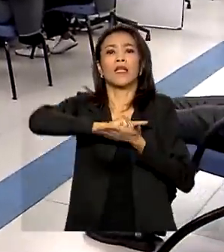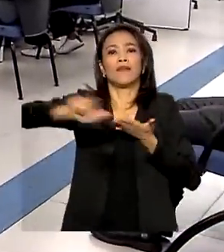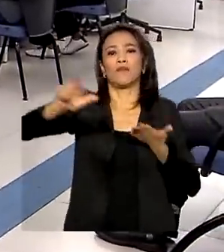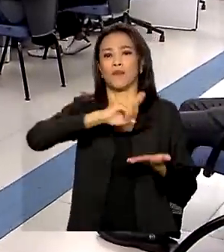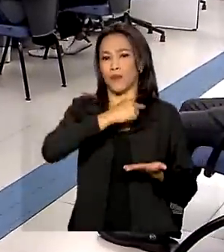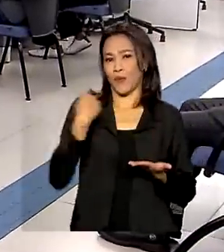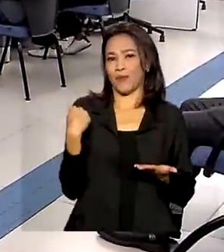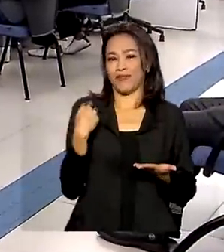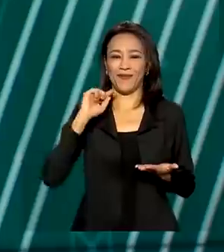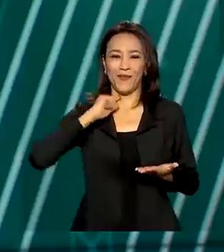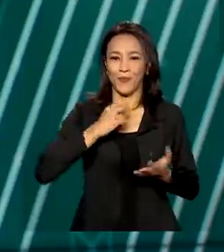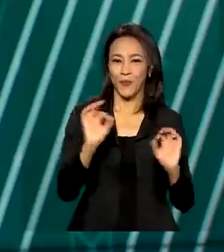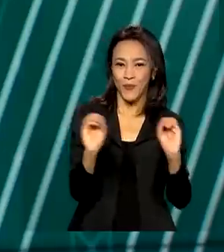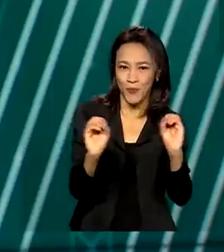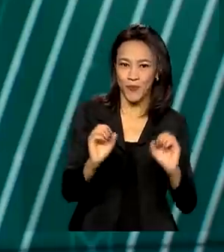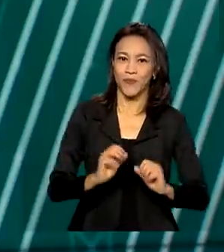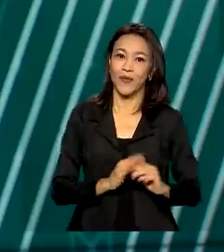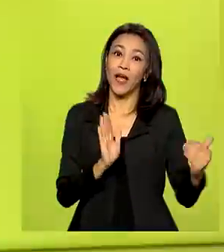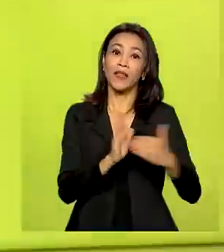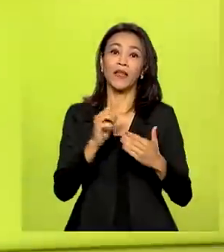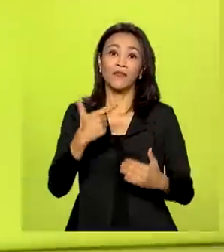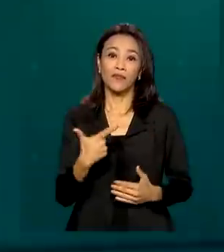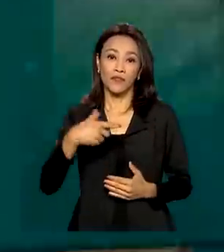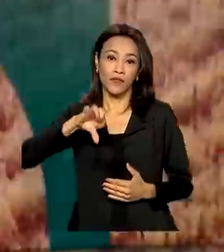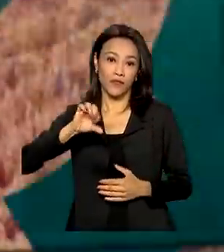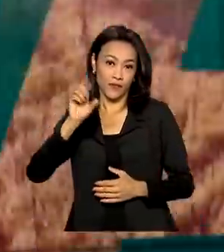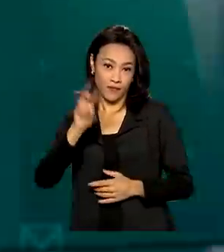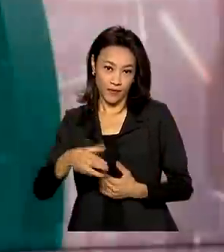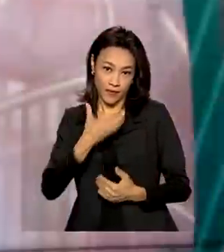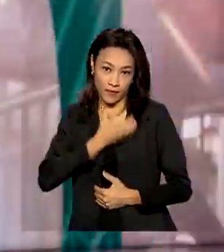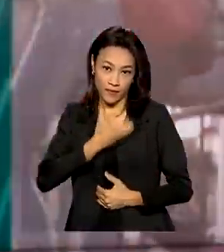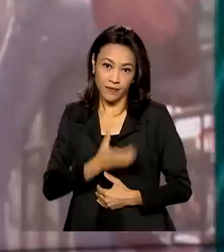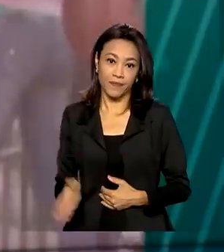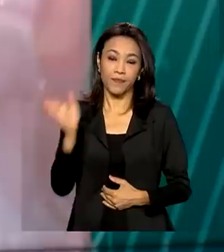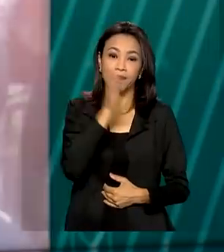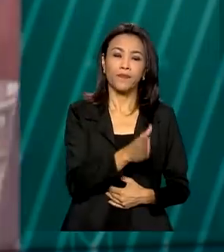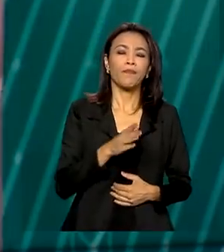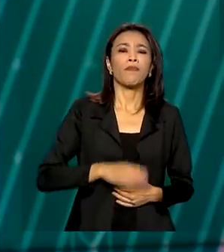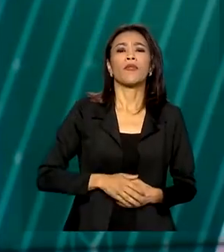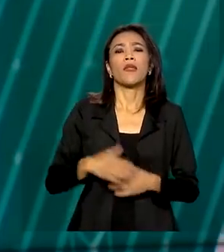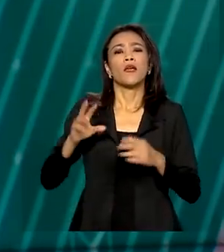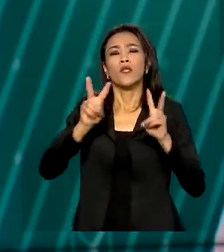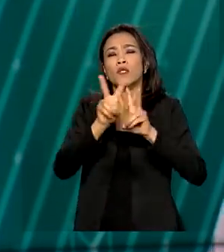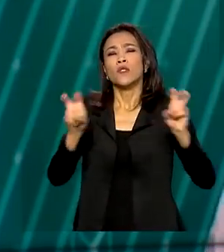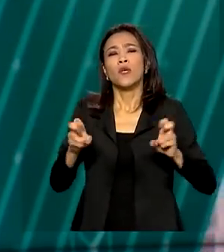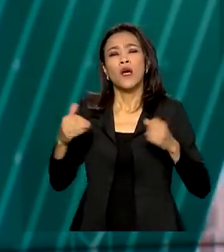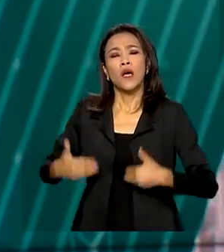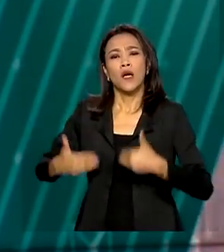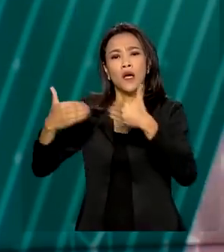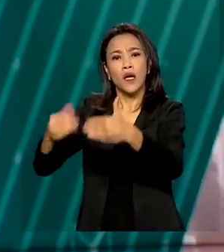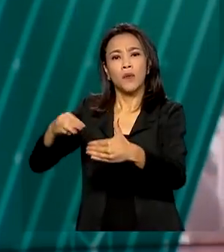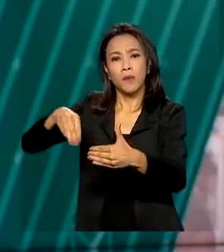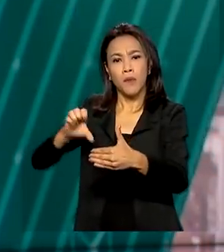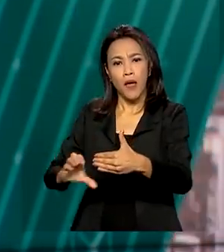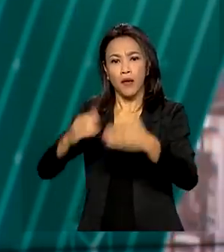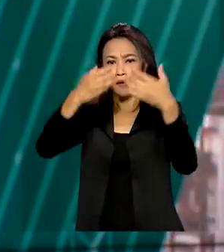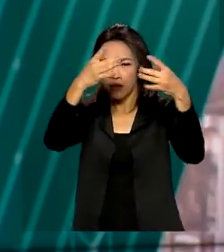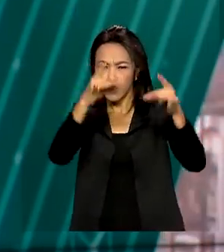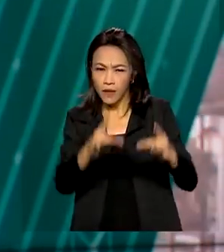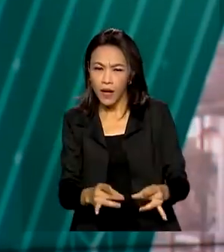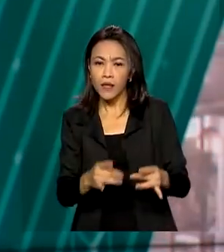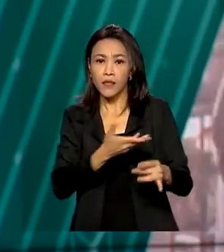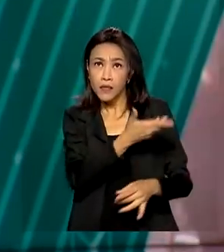29 de dezembro. Ao dar detalhes do orçamento do MEC, o Ministério da Educação garantiu que as